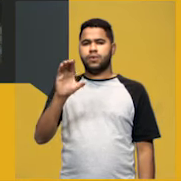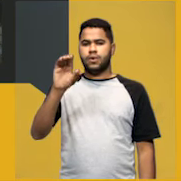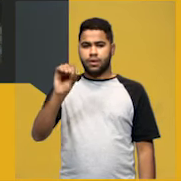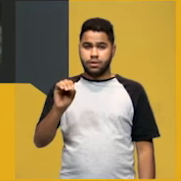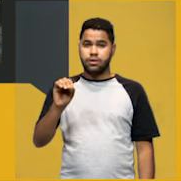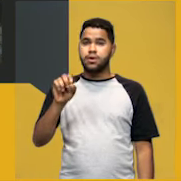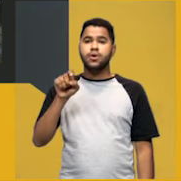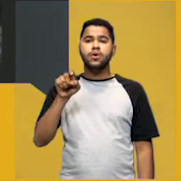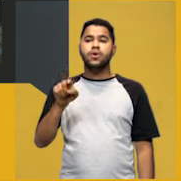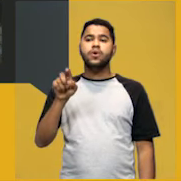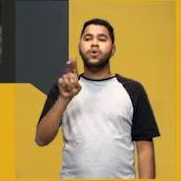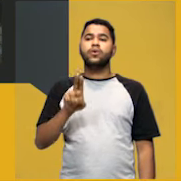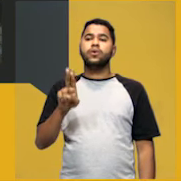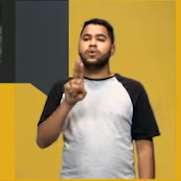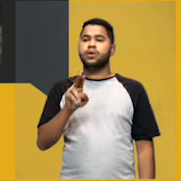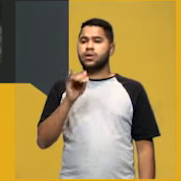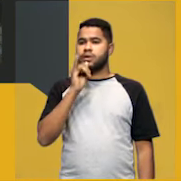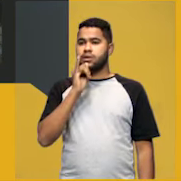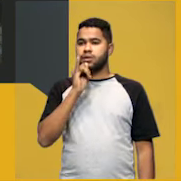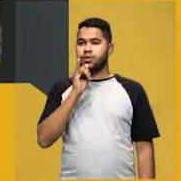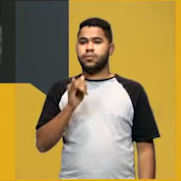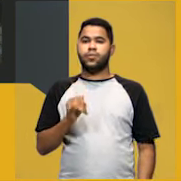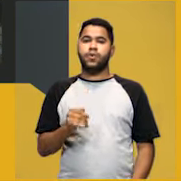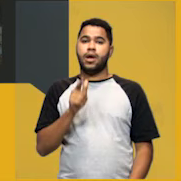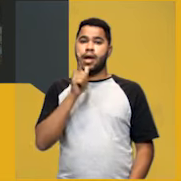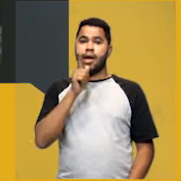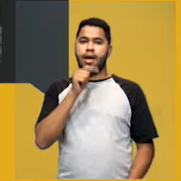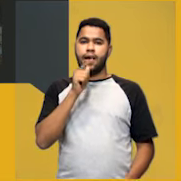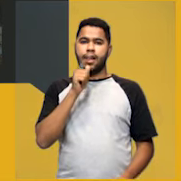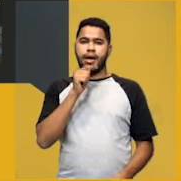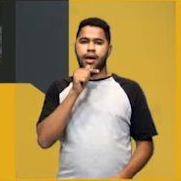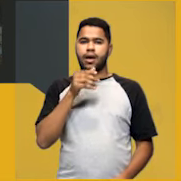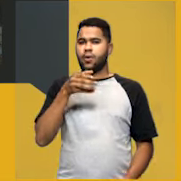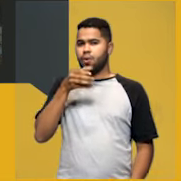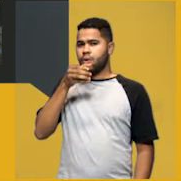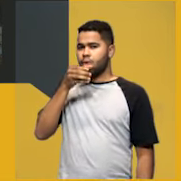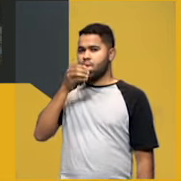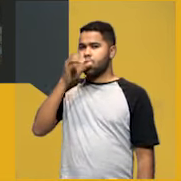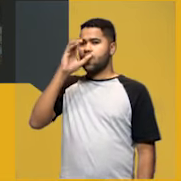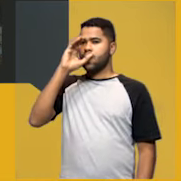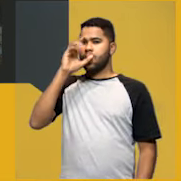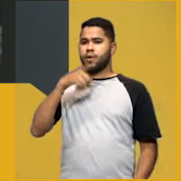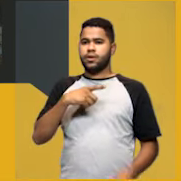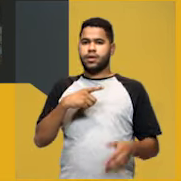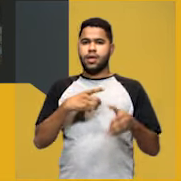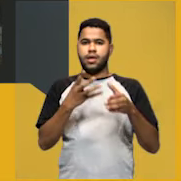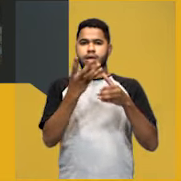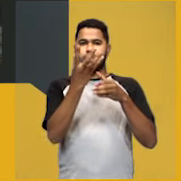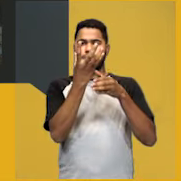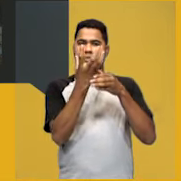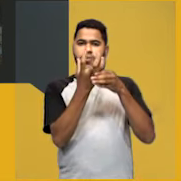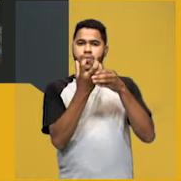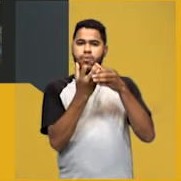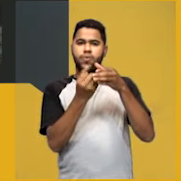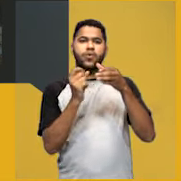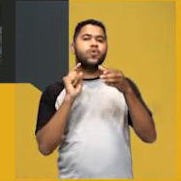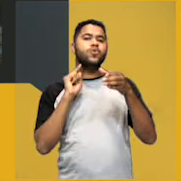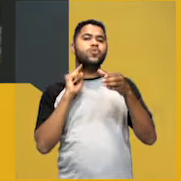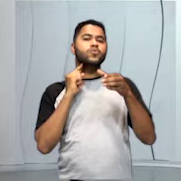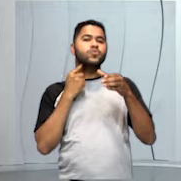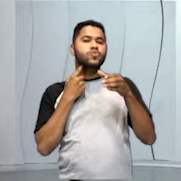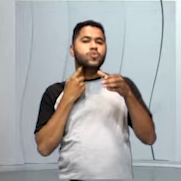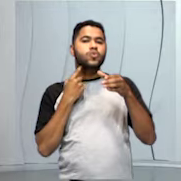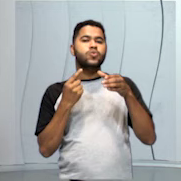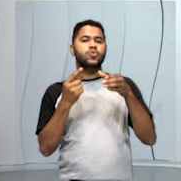a filtração é utilizada quando nós filtramos a água para beber, então aqui tem um aparelho que tem um filtro interno. O que é o